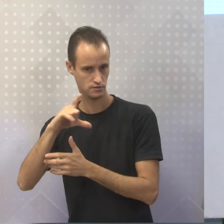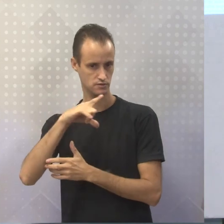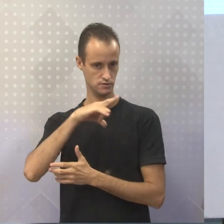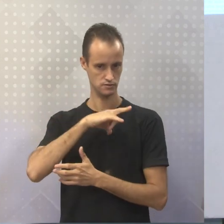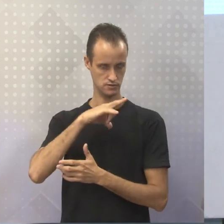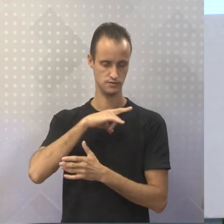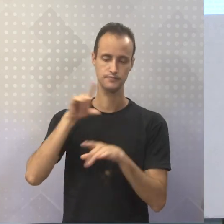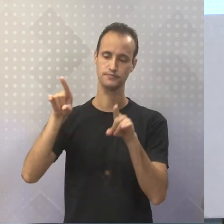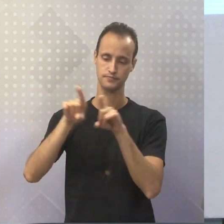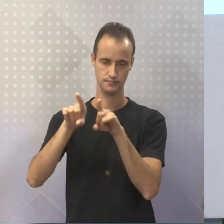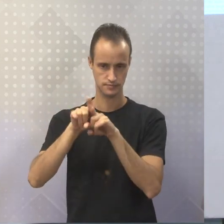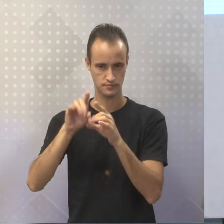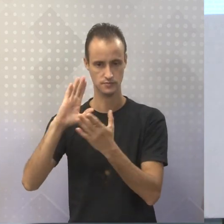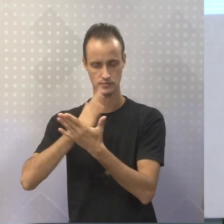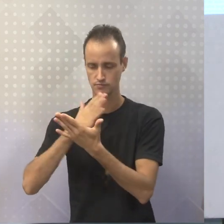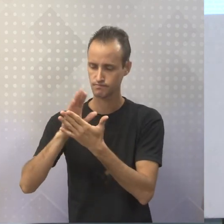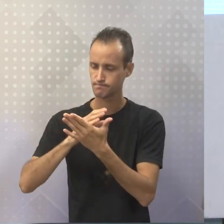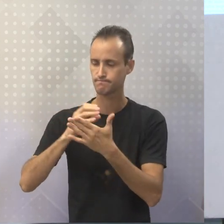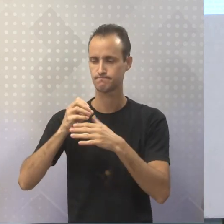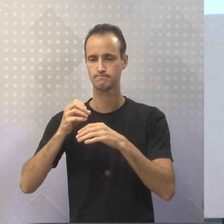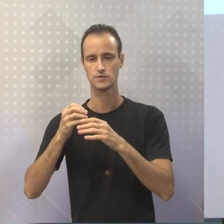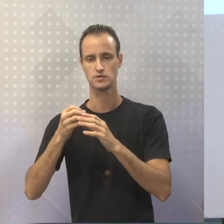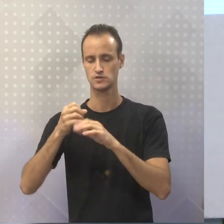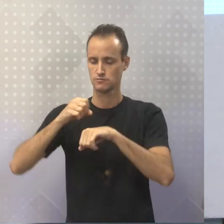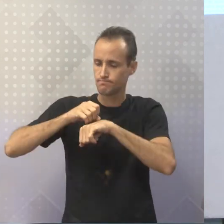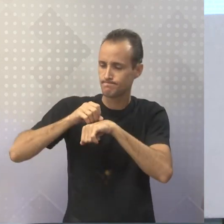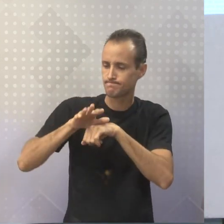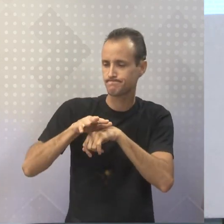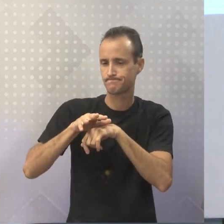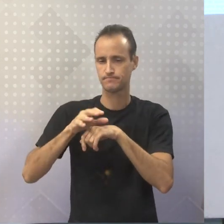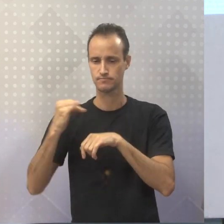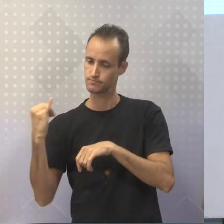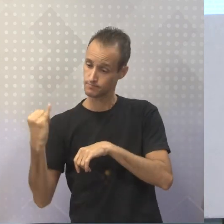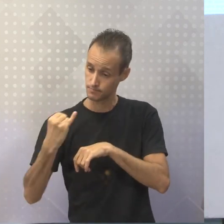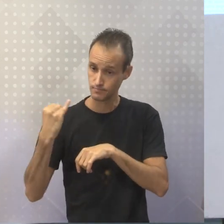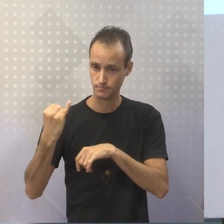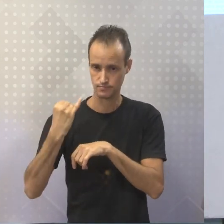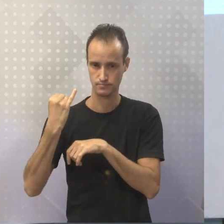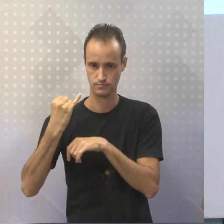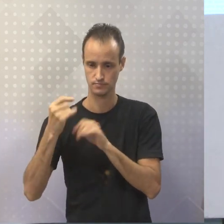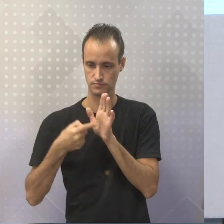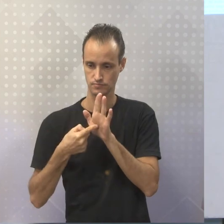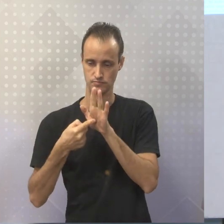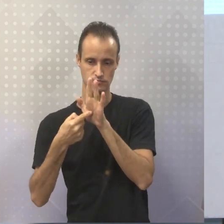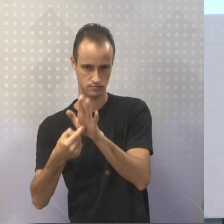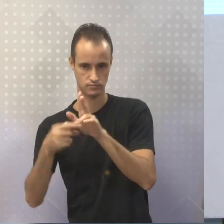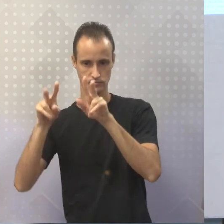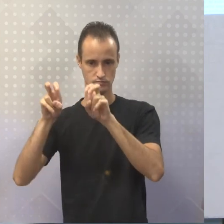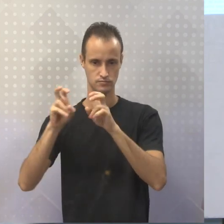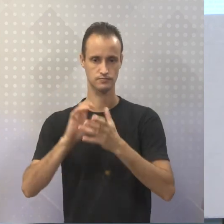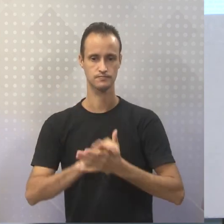vou ter algumas também informações básicas de apresentação da temática, tá?